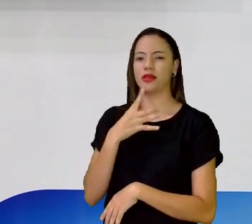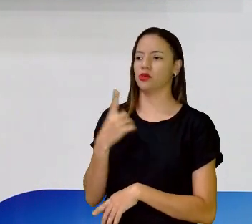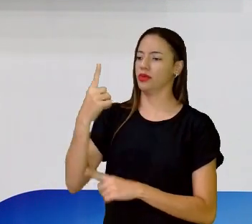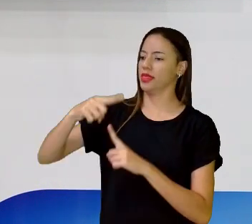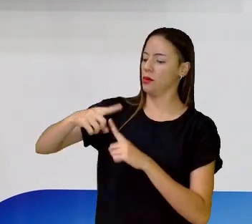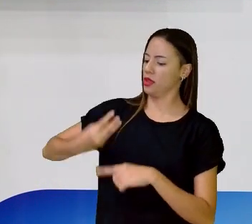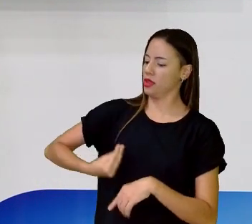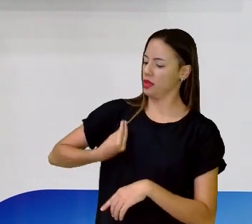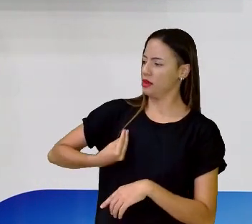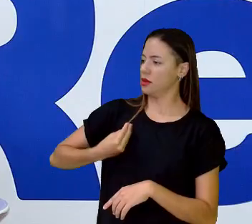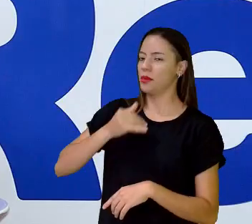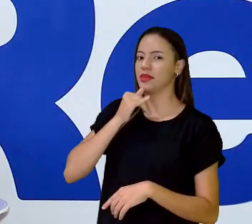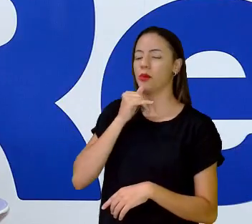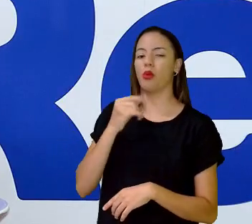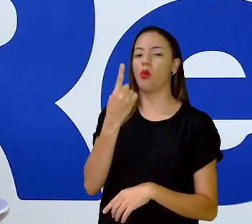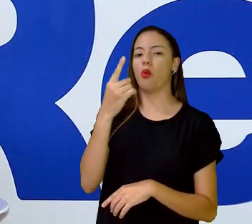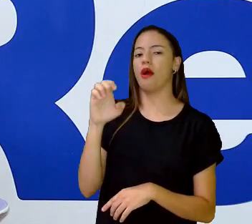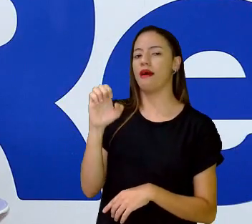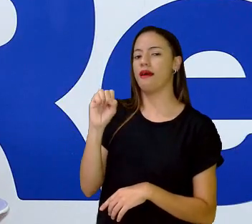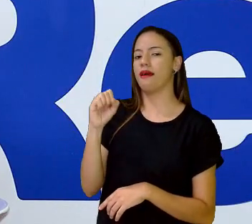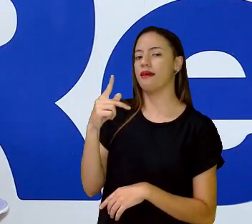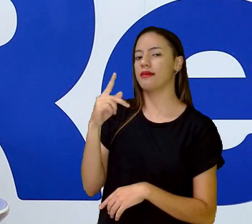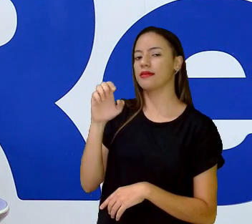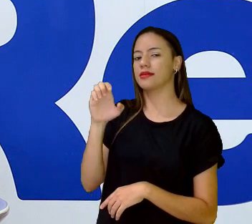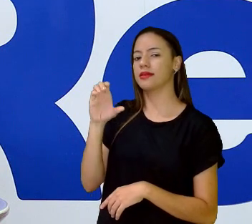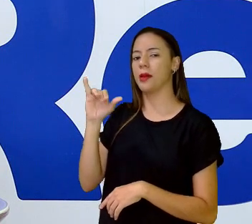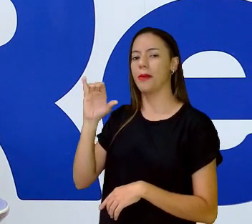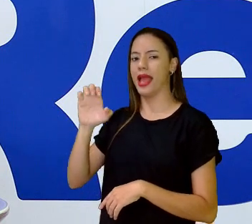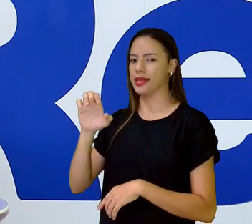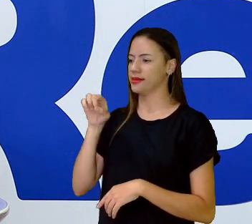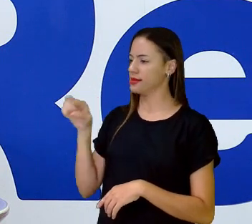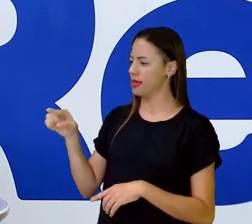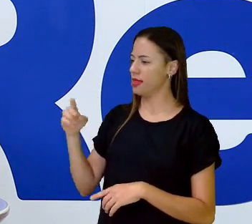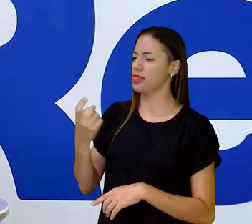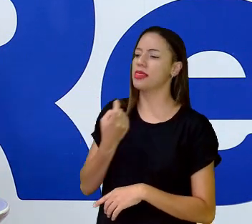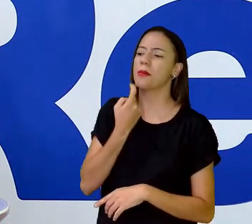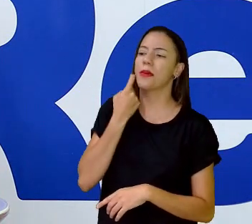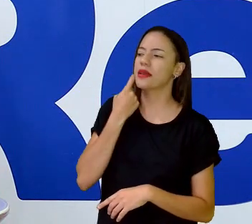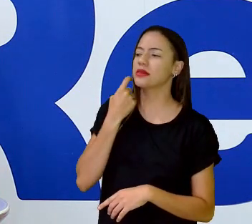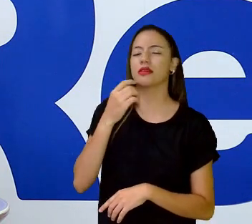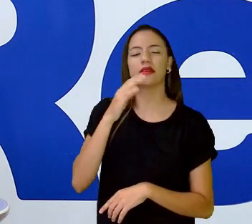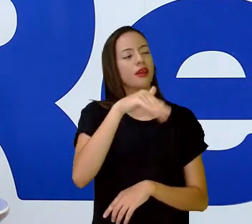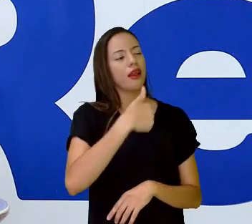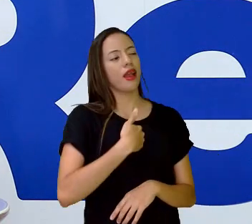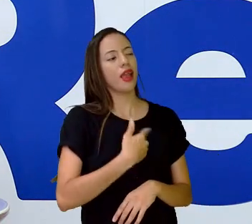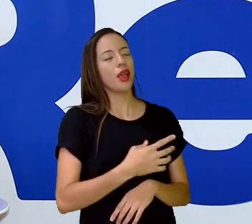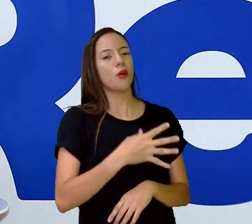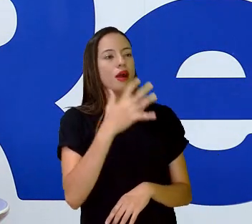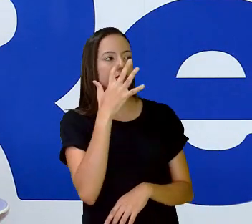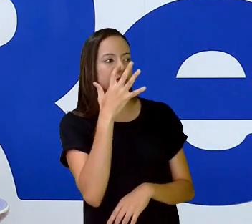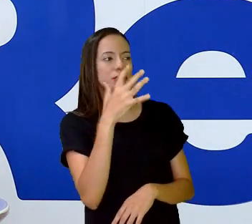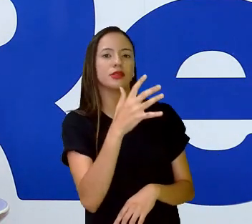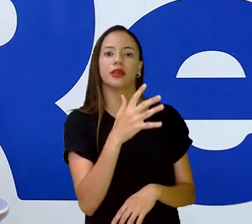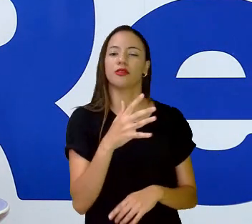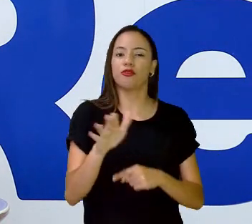peixe? Eu assisti um desenho, tem o peixe palhaço, né? Ah, legal! Mas tem a sardinha, né? Não conheço